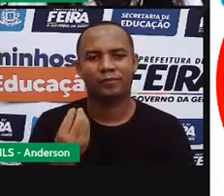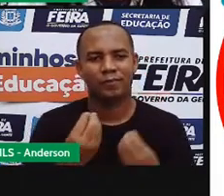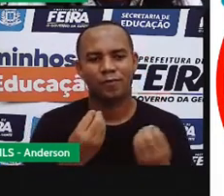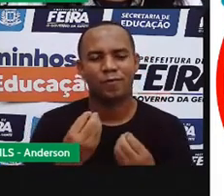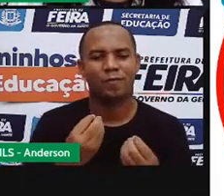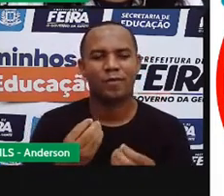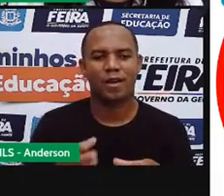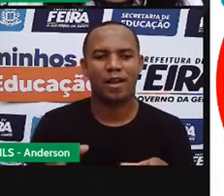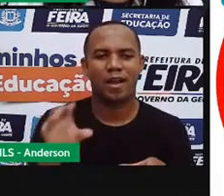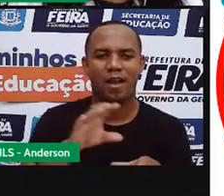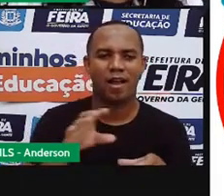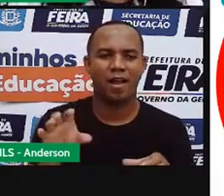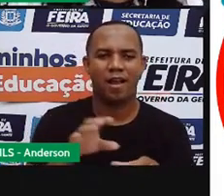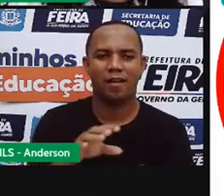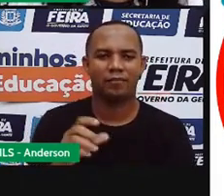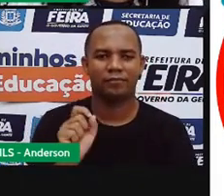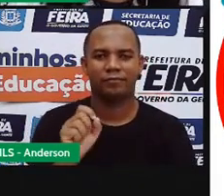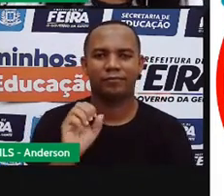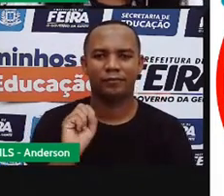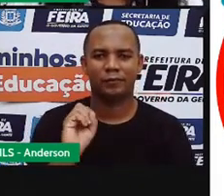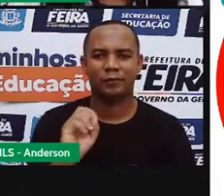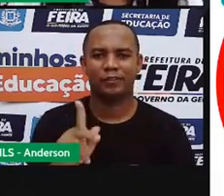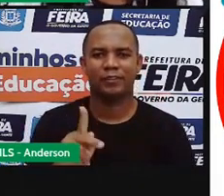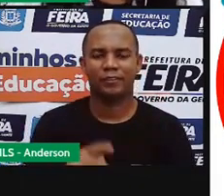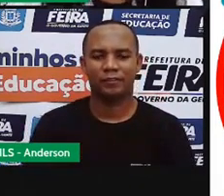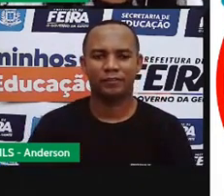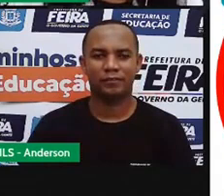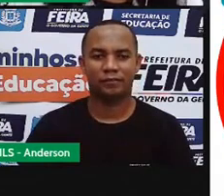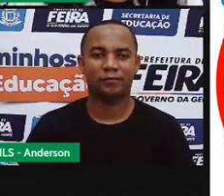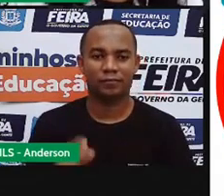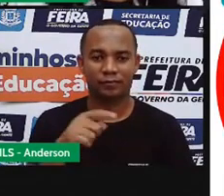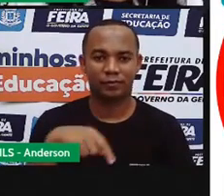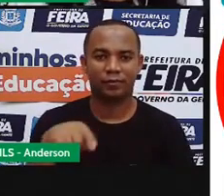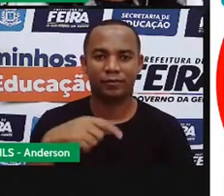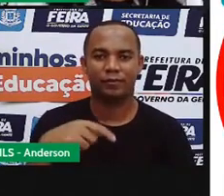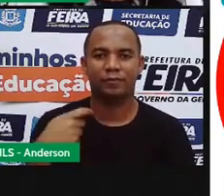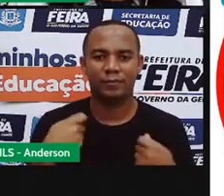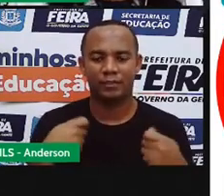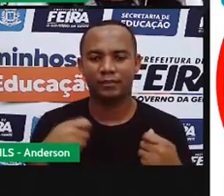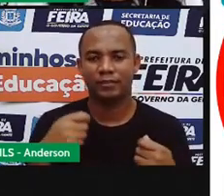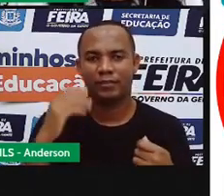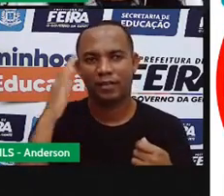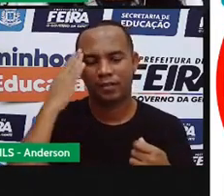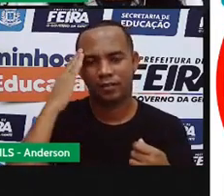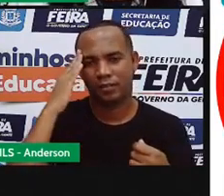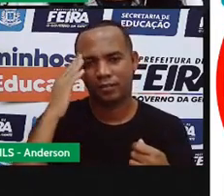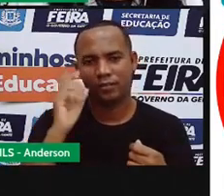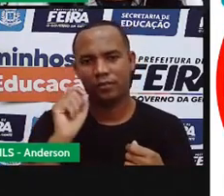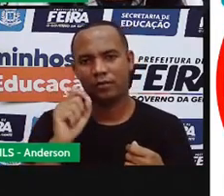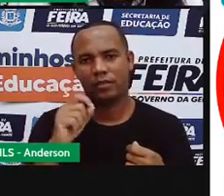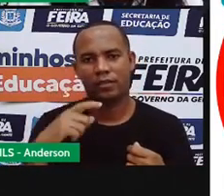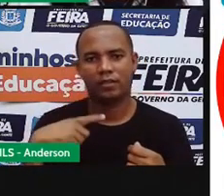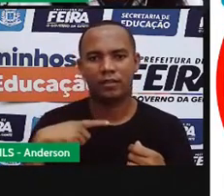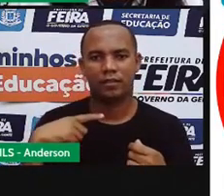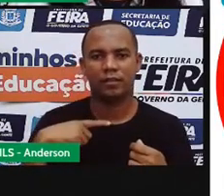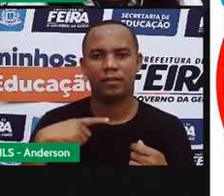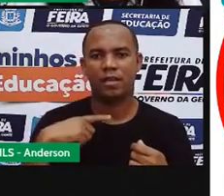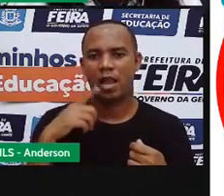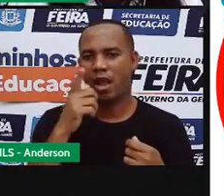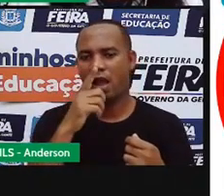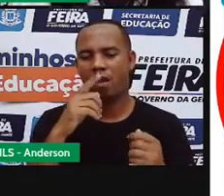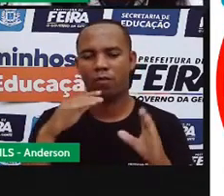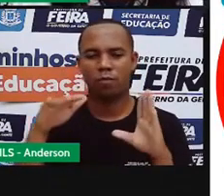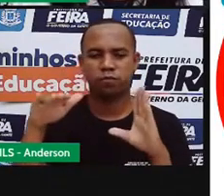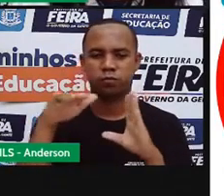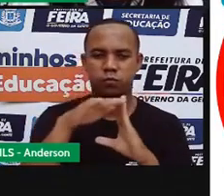Completamos o aquário para o lado. A gente precisa entender que os recebentes tem um limite de água.